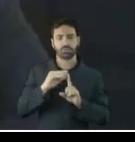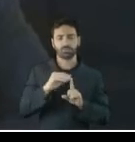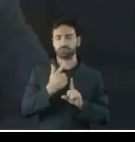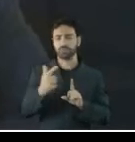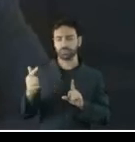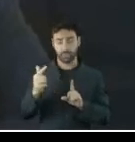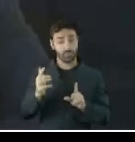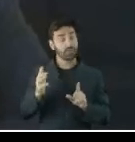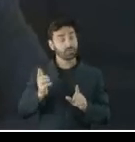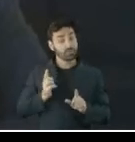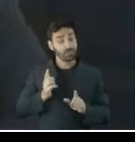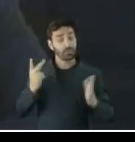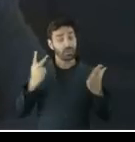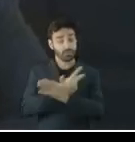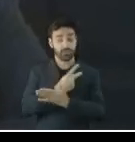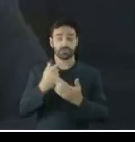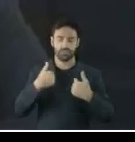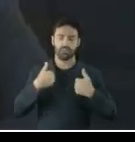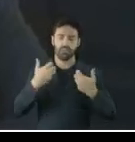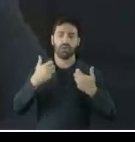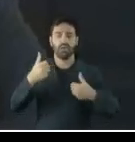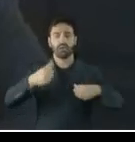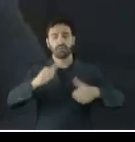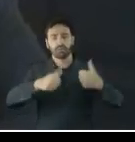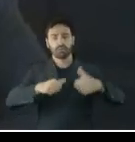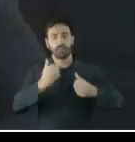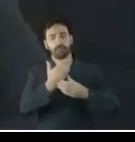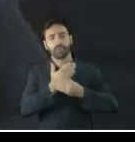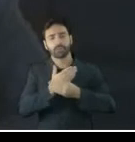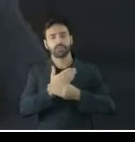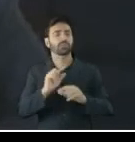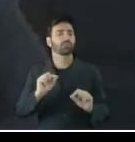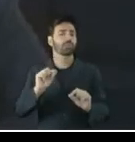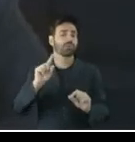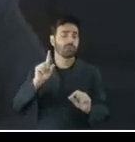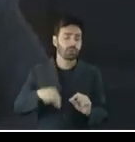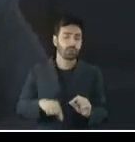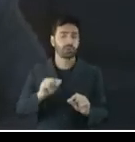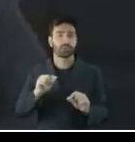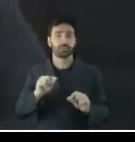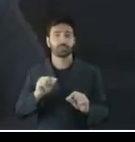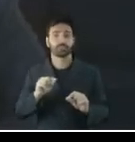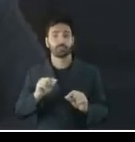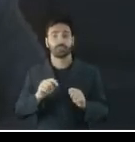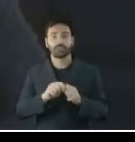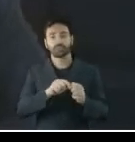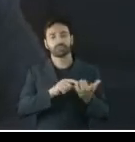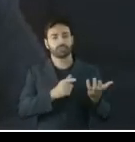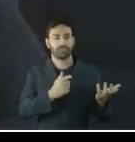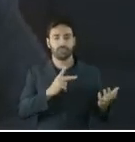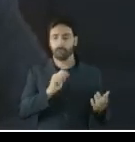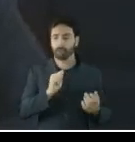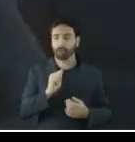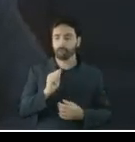analisando os processos de assédio sexual, é que isso seja estabelecido no âmbito de uma sindicância ou de um PAD, processo